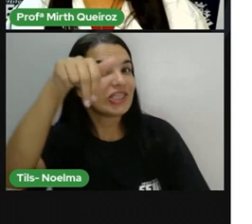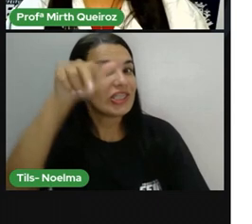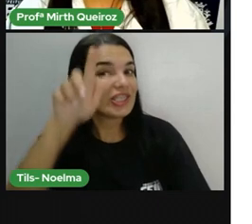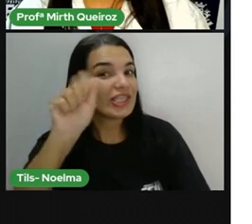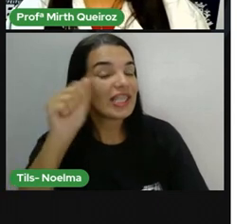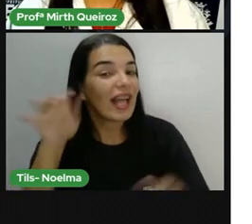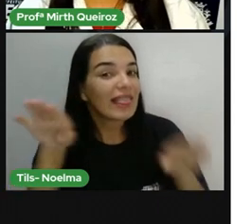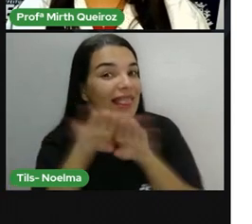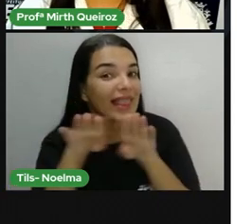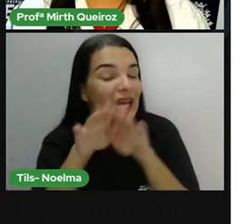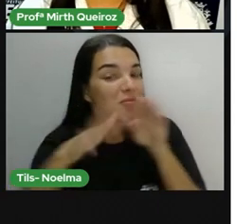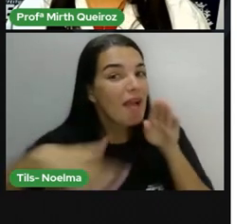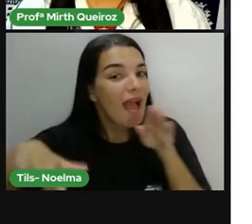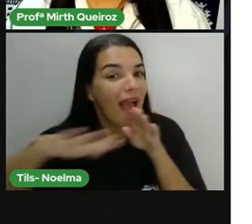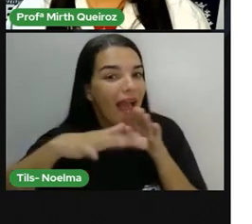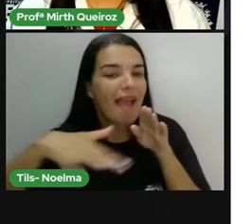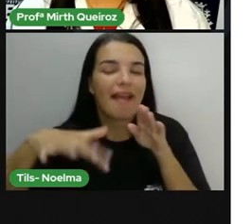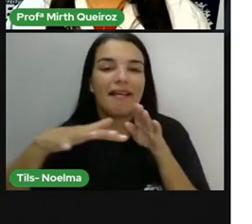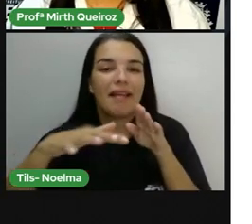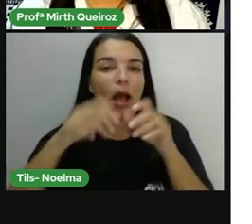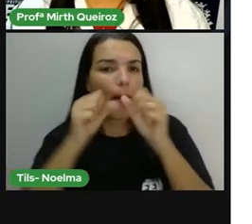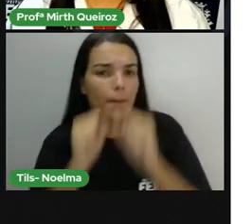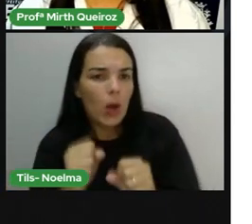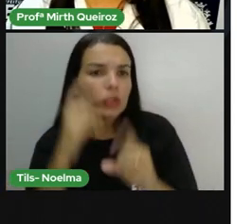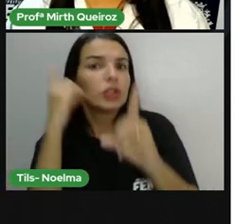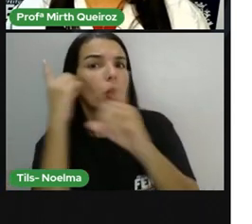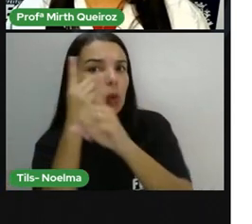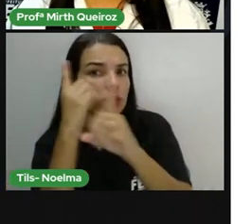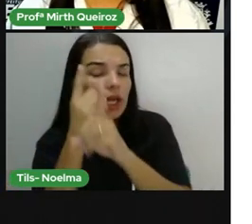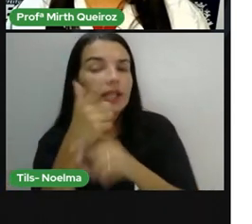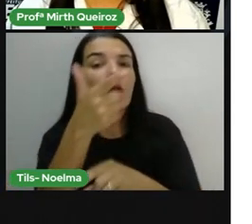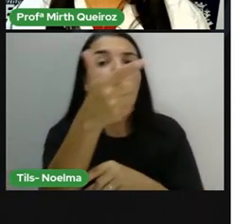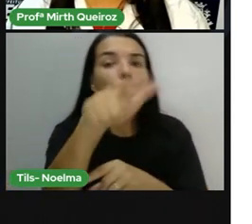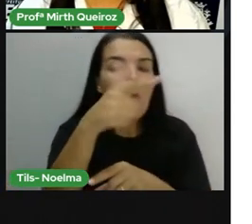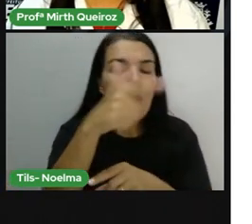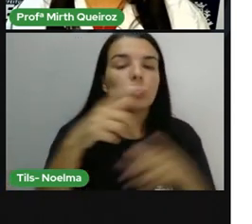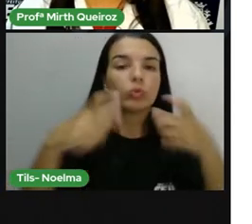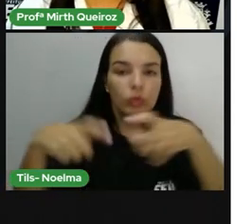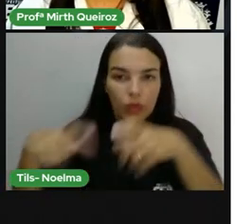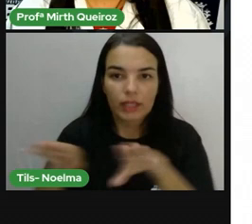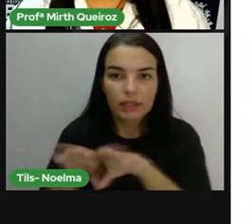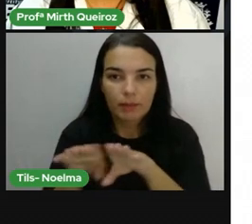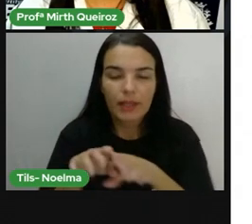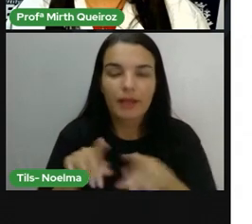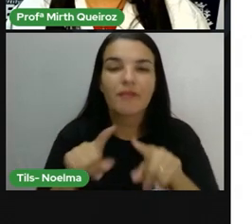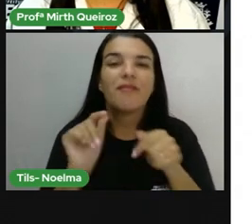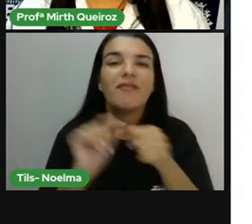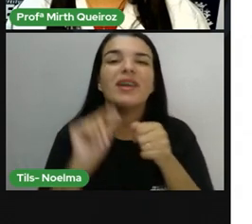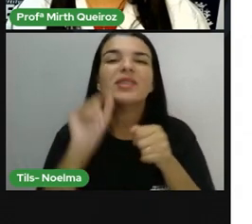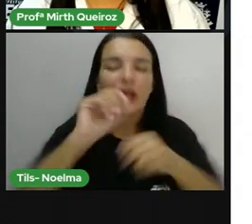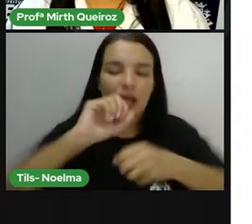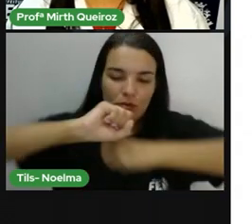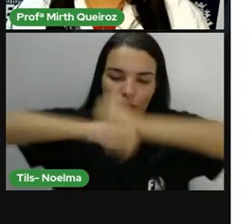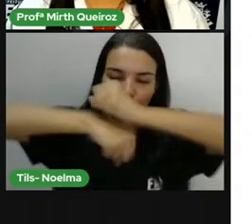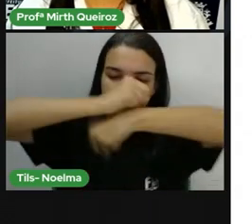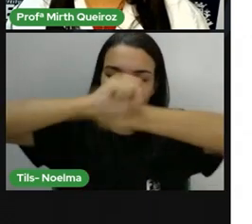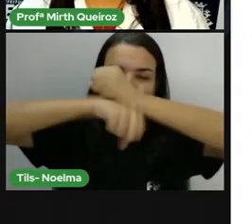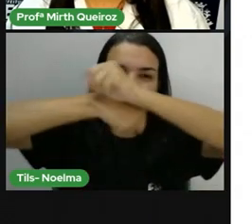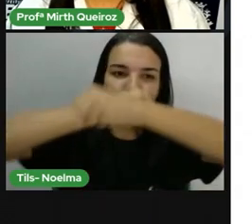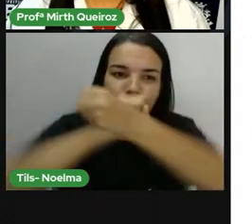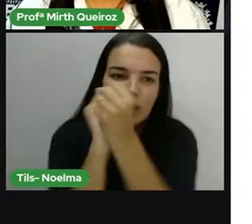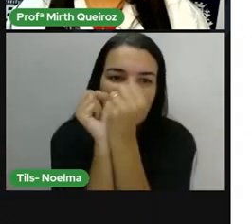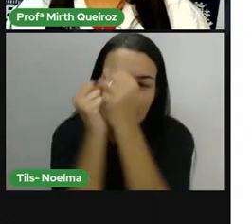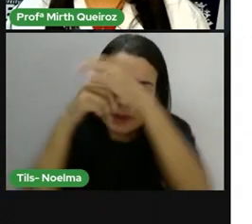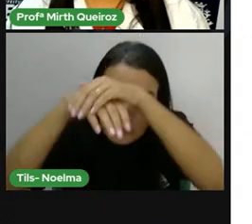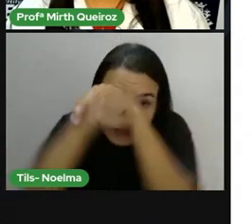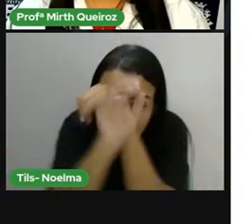visto também no cerrado. Essa espécie, ela é conhecida por sua habilidade em se enrolar e assumir aí um formato de bola.